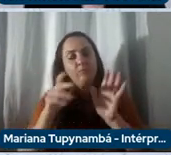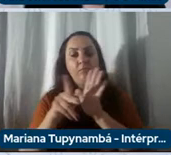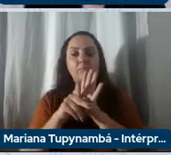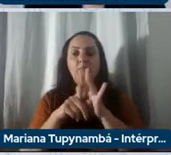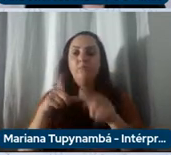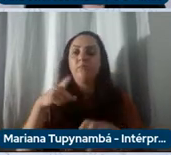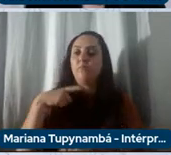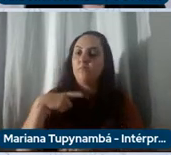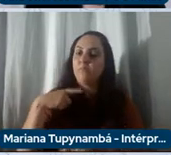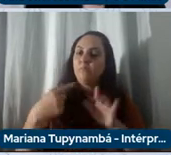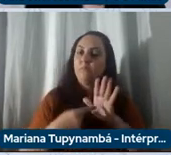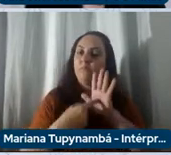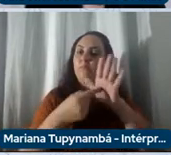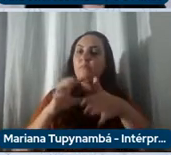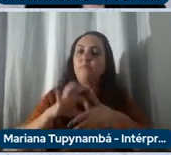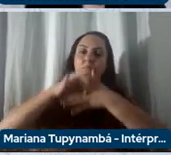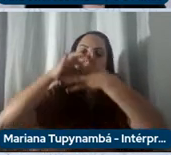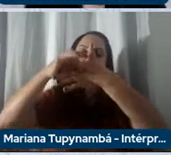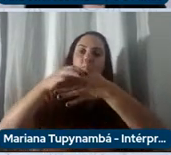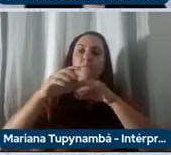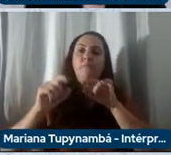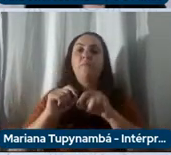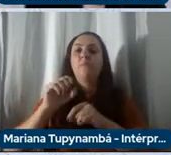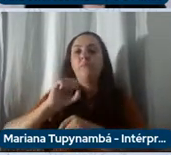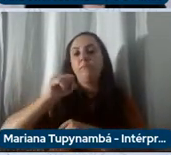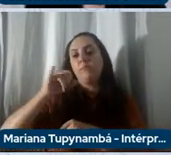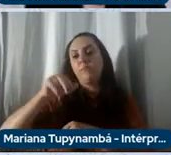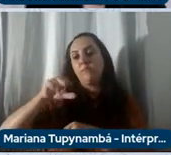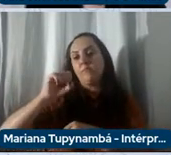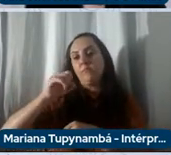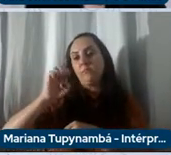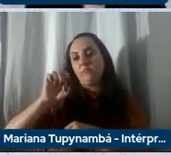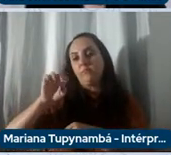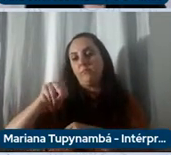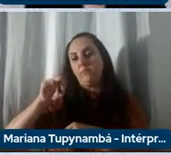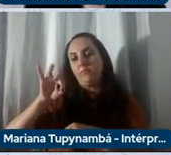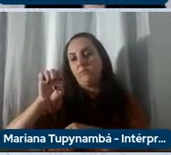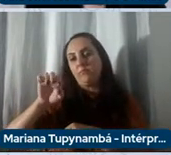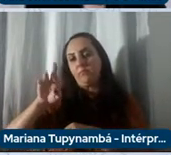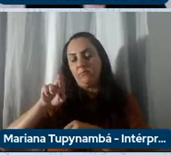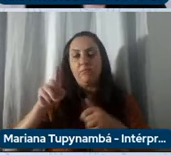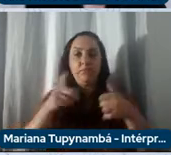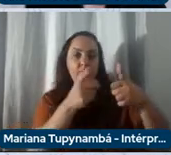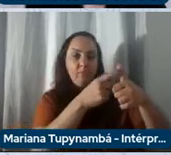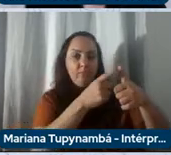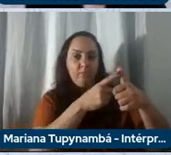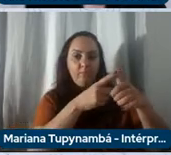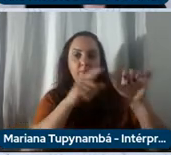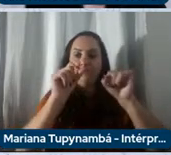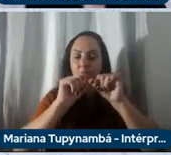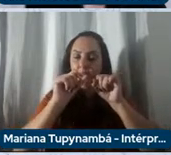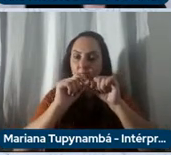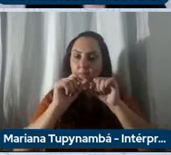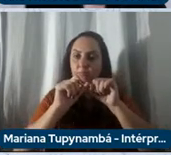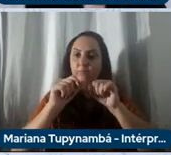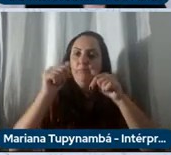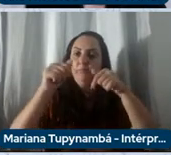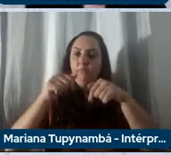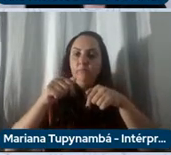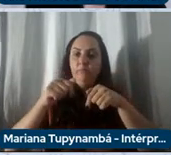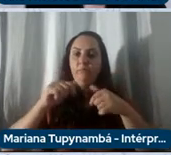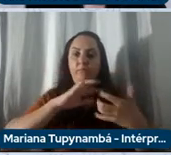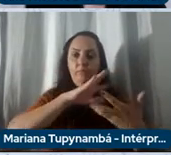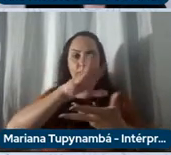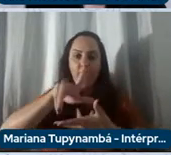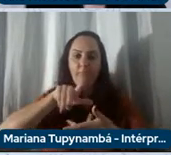onde destacamos nosso laboratório SimCenter, o primeiro em sua categoria instalado no Hemisfério Sul, e o primeiro no